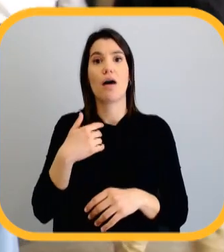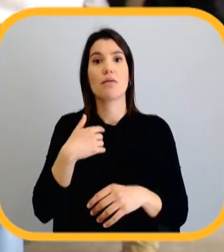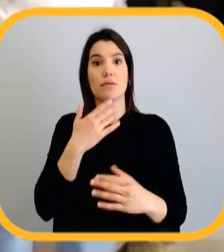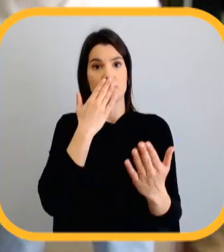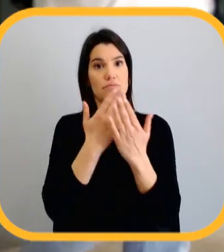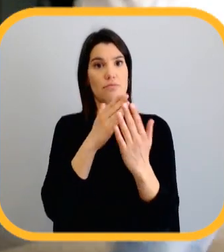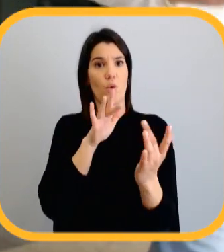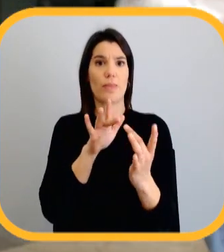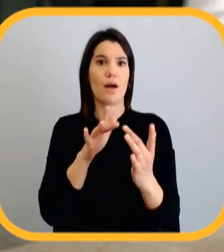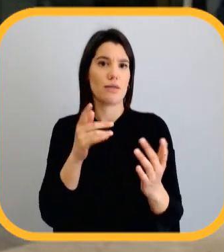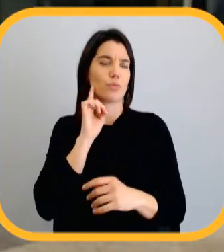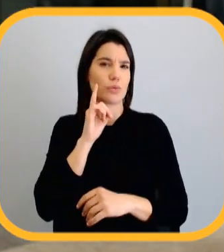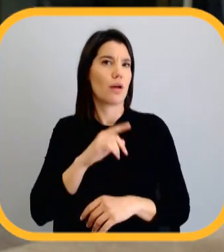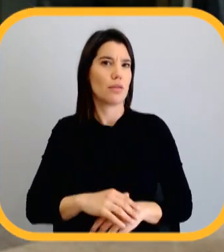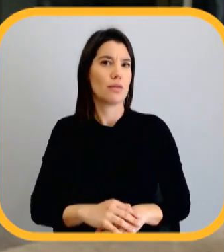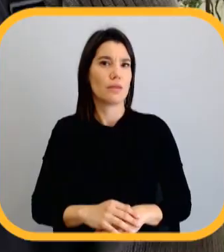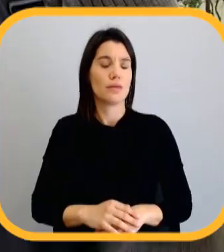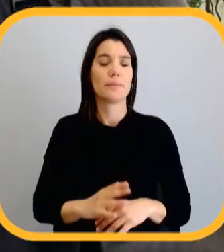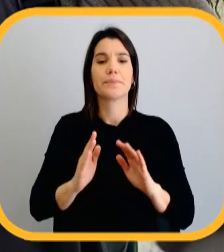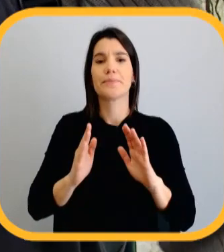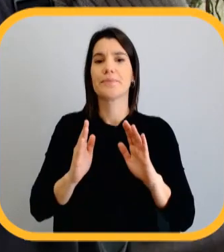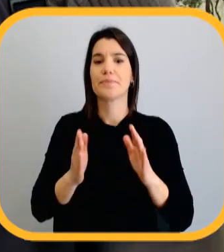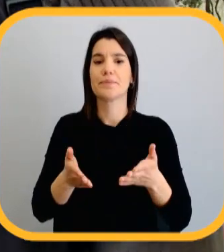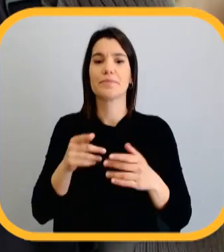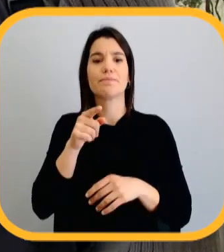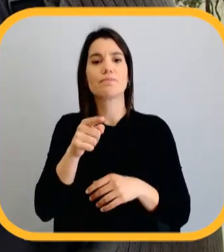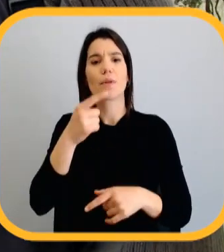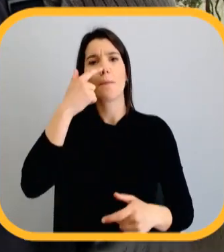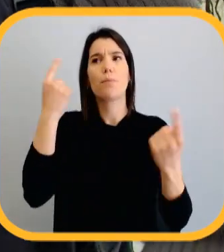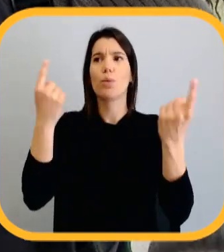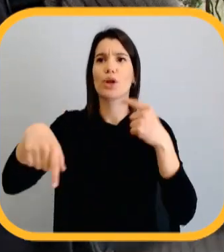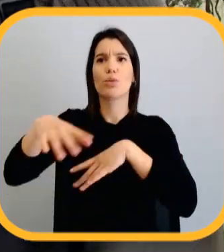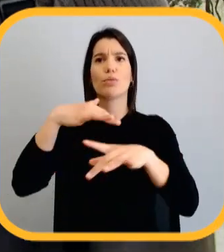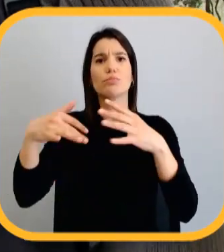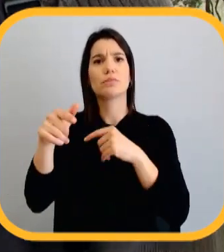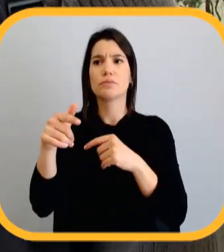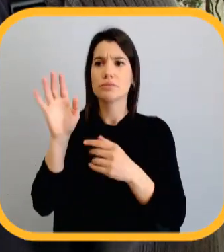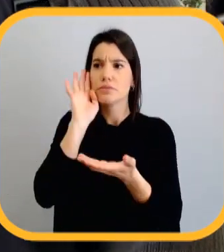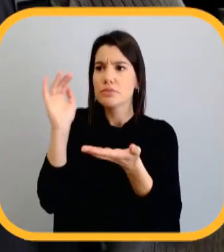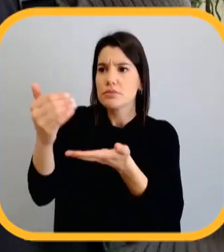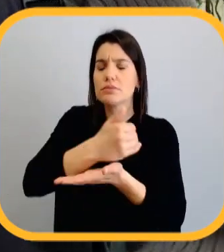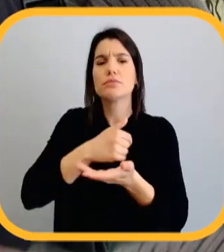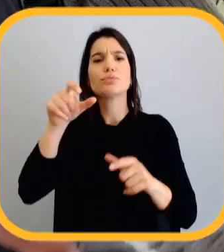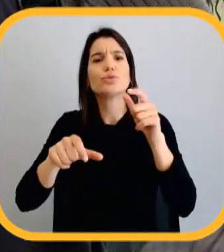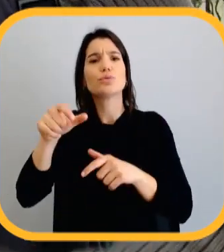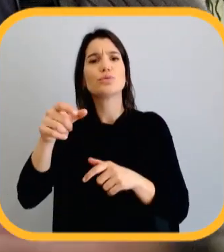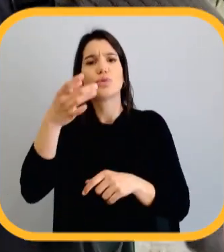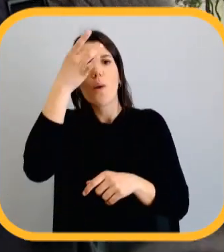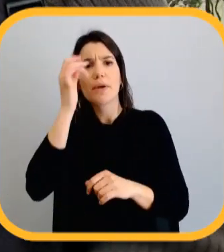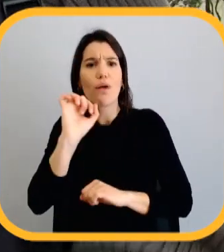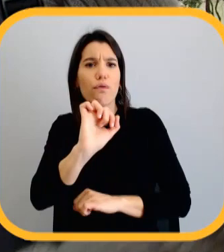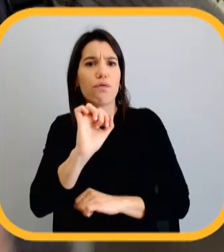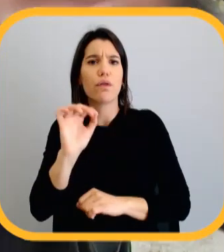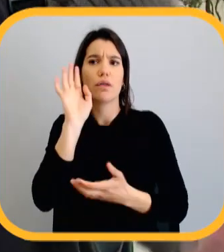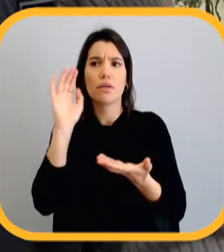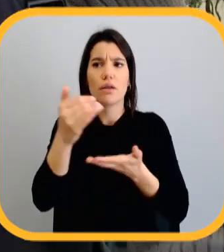Sendo que eu acho que o contacto presencial é muito importante. É preciso ouvir o público, é preciso ouvir o que é que as pessoas